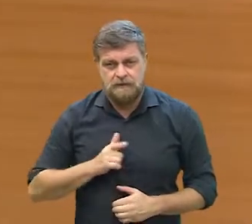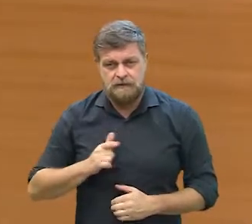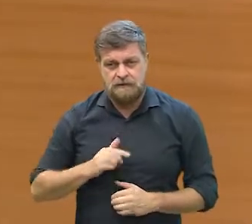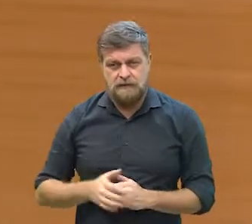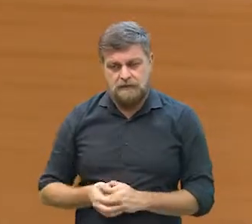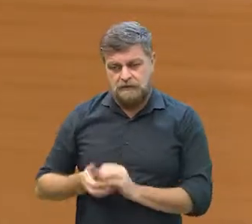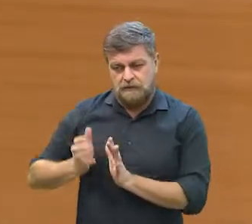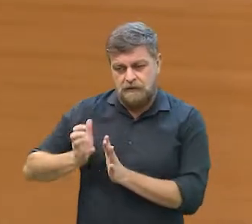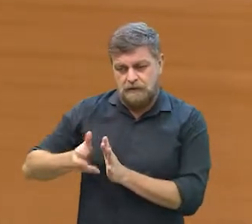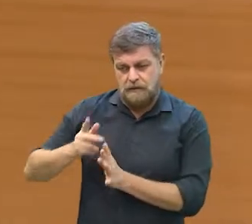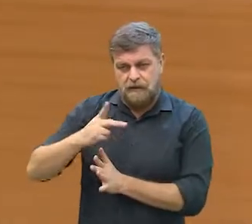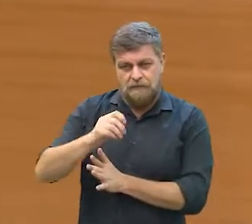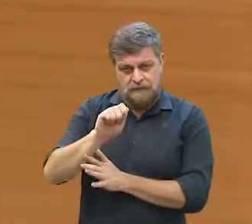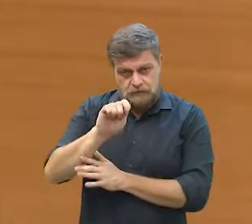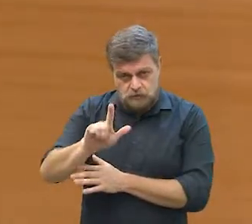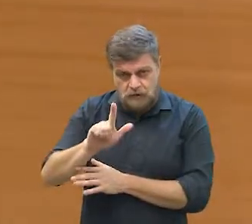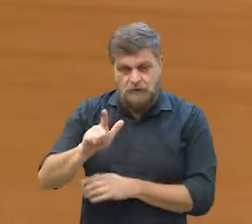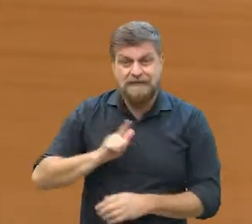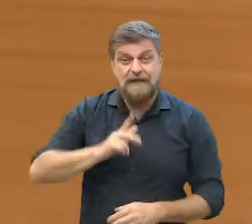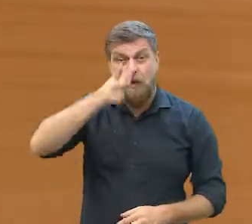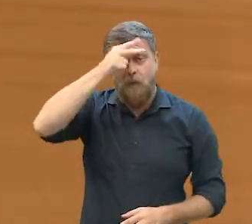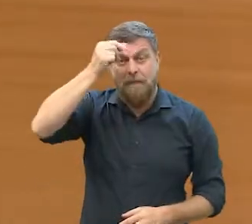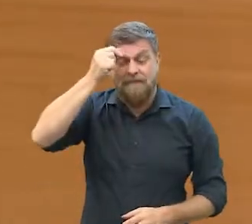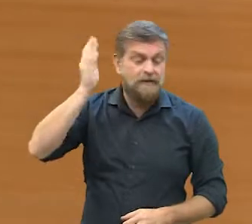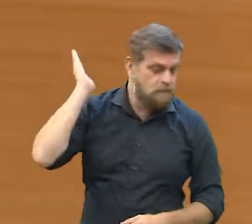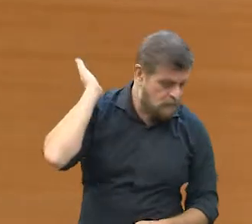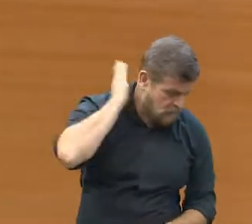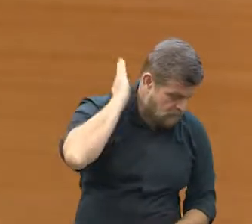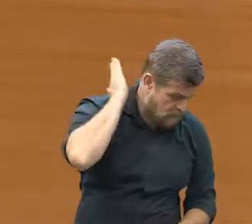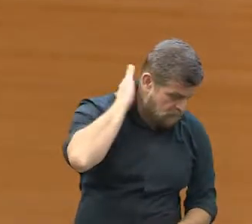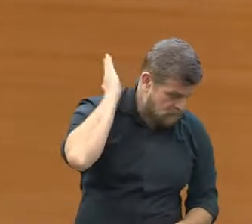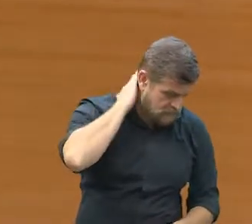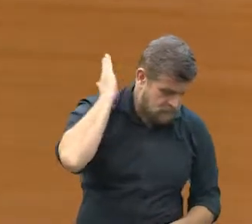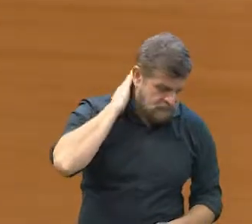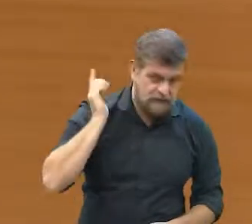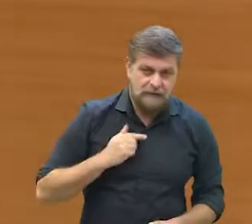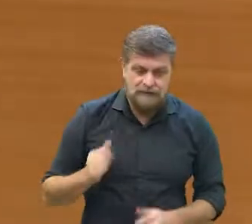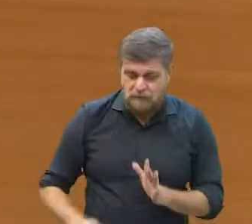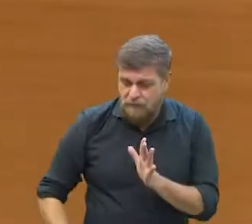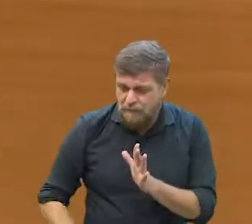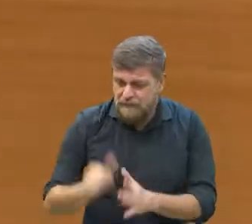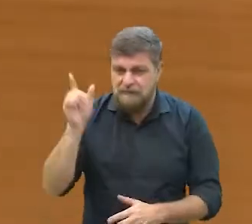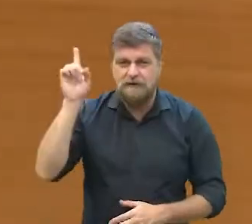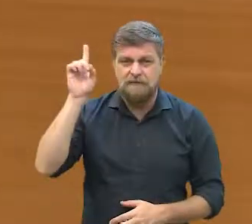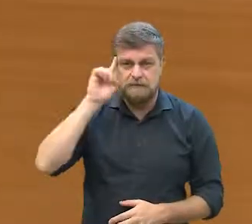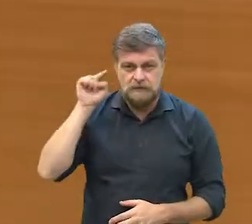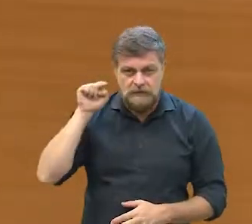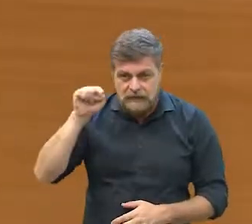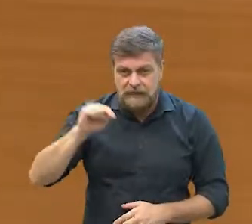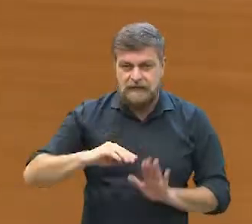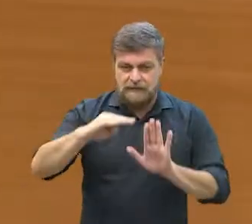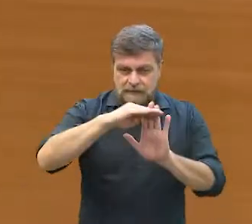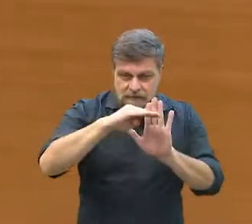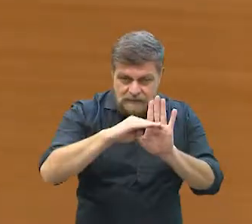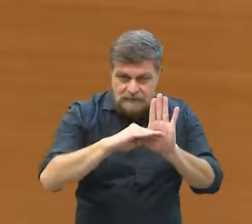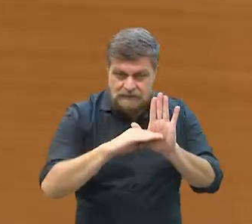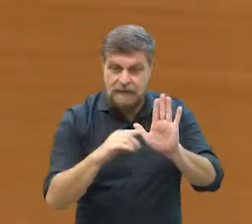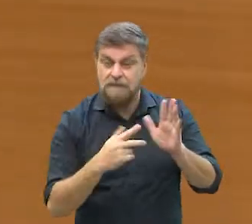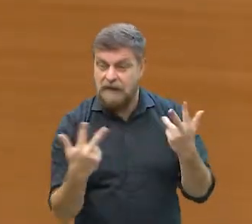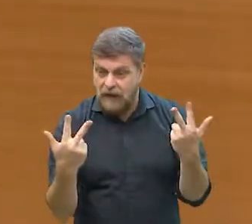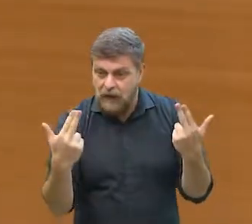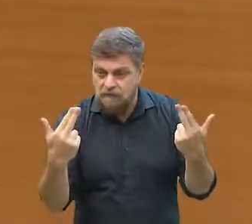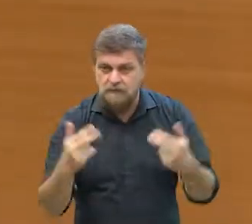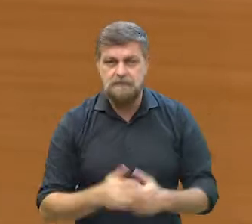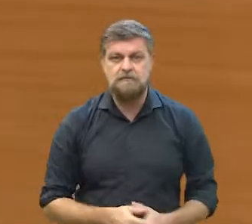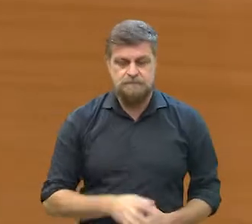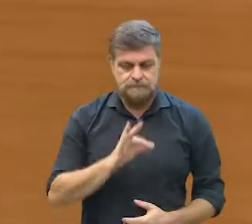prefeito do pessoal de Belém, o Edmilson, ele implementou no primeiro dia um projeto de renda básica